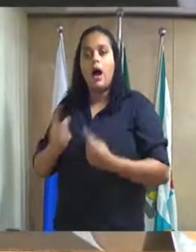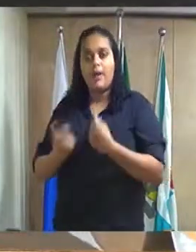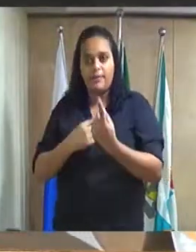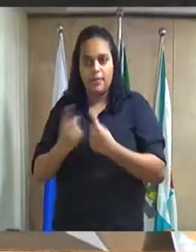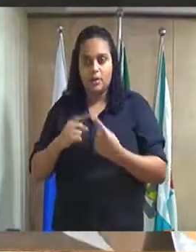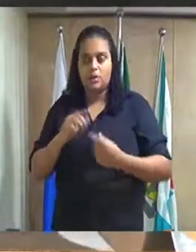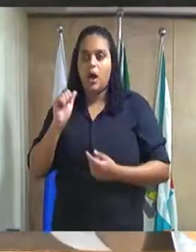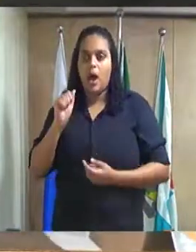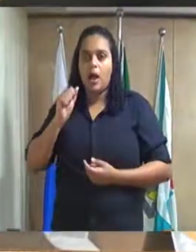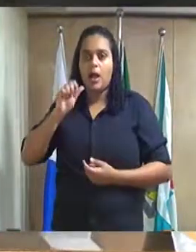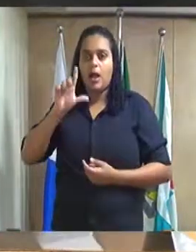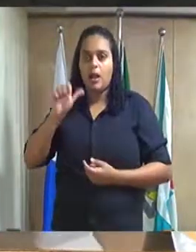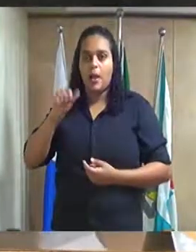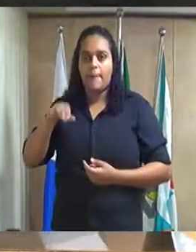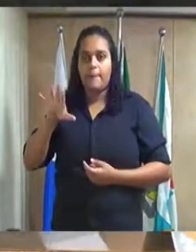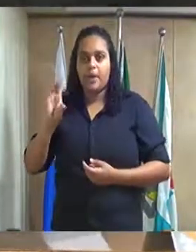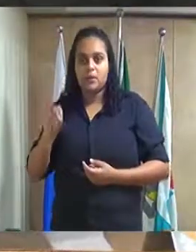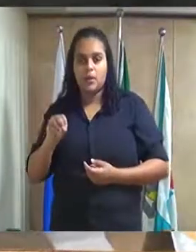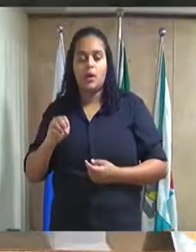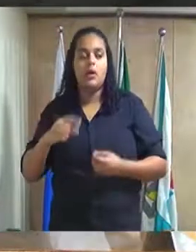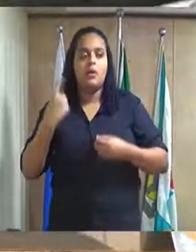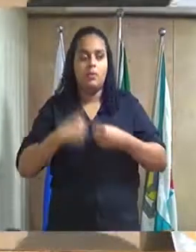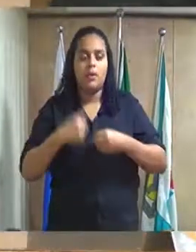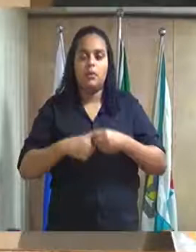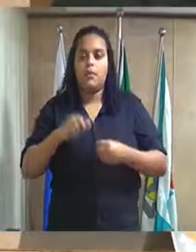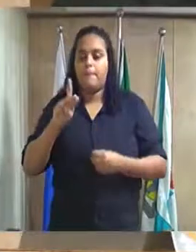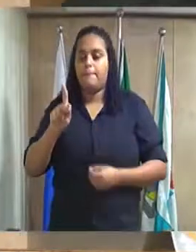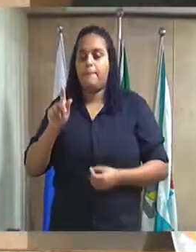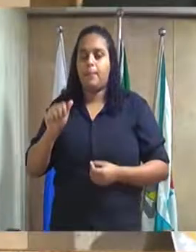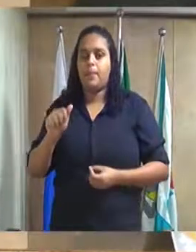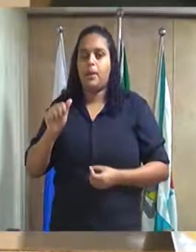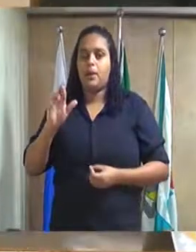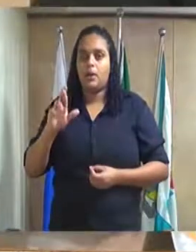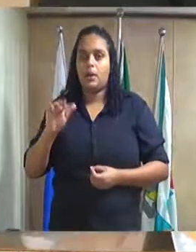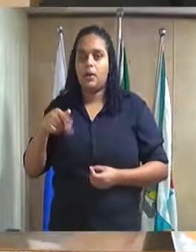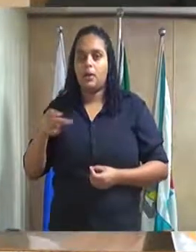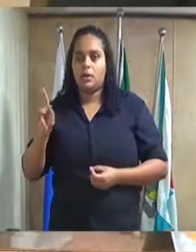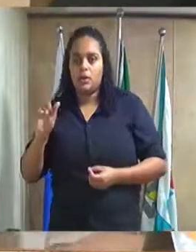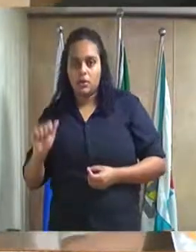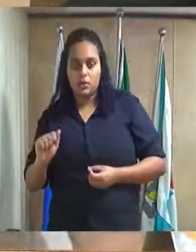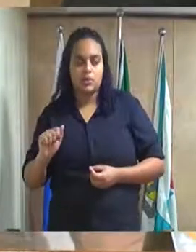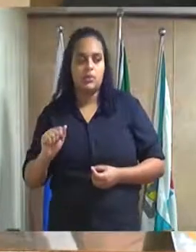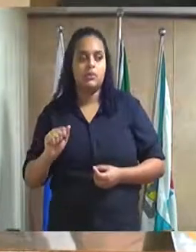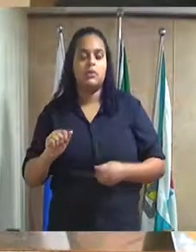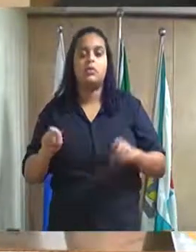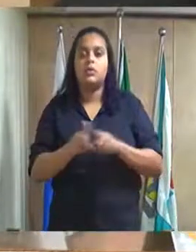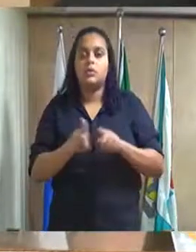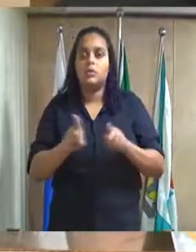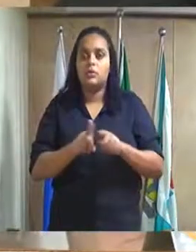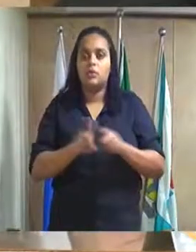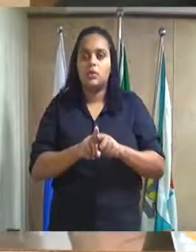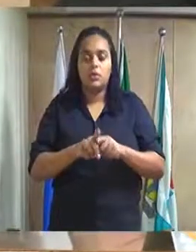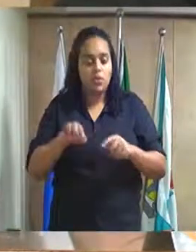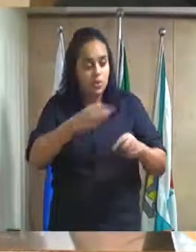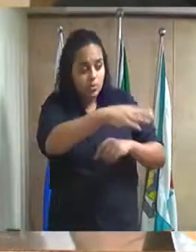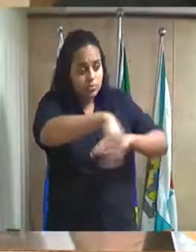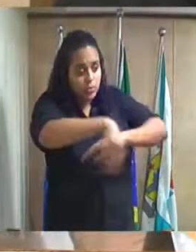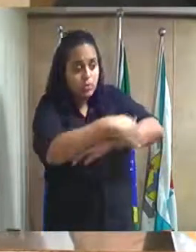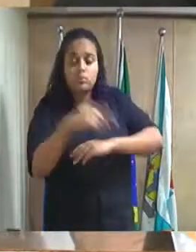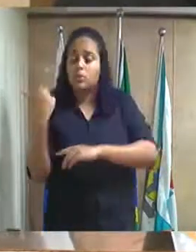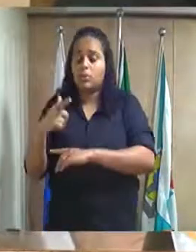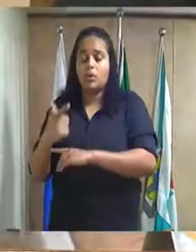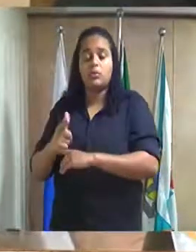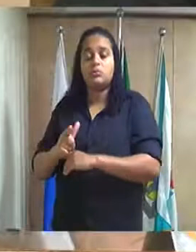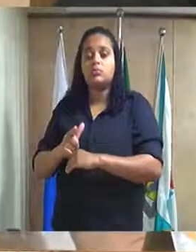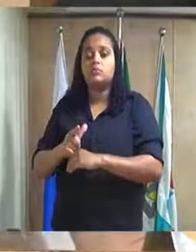Alamedas, do bairro Prainha, primeiro distrito deste município, em que não há placa com denominação do logradouro e